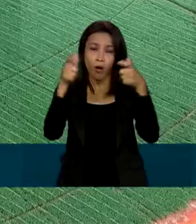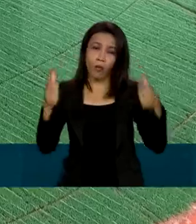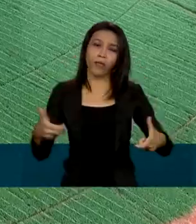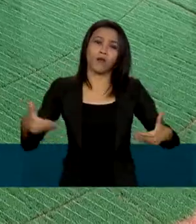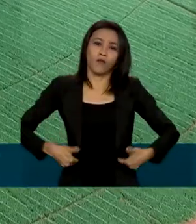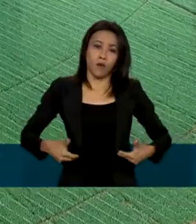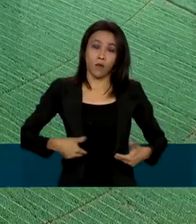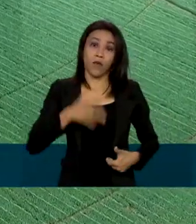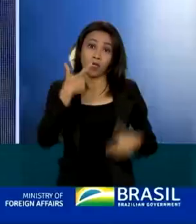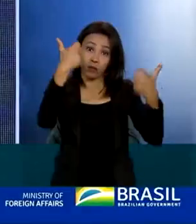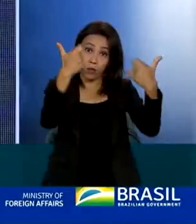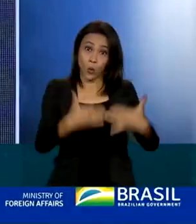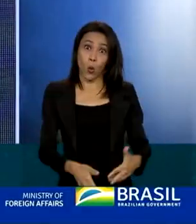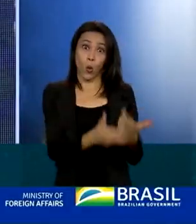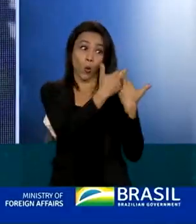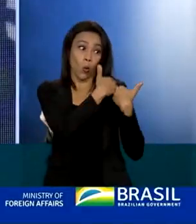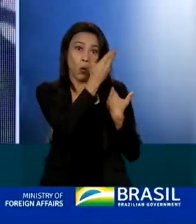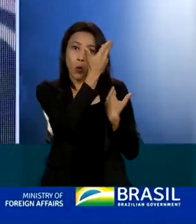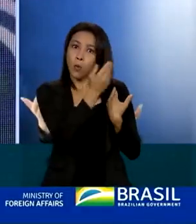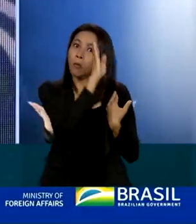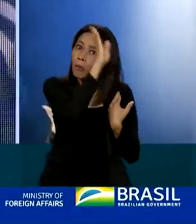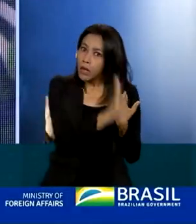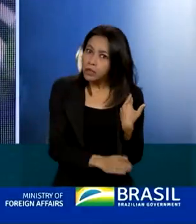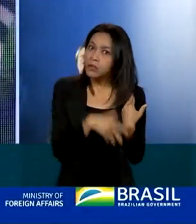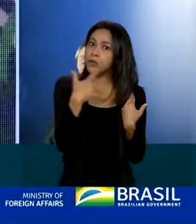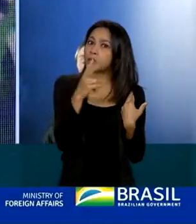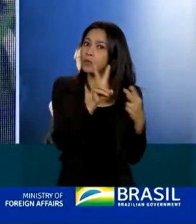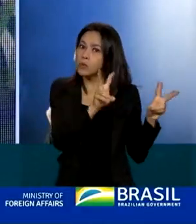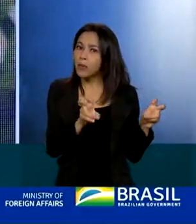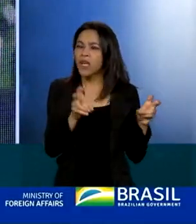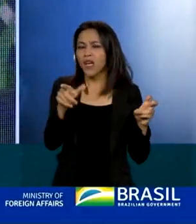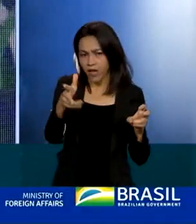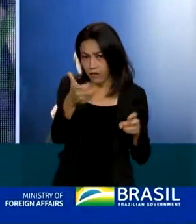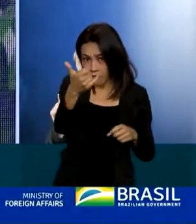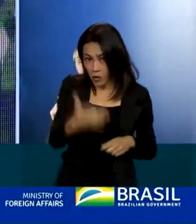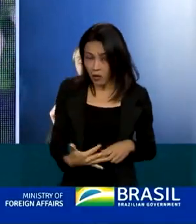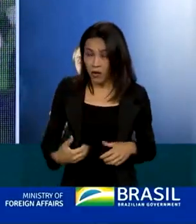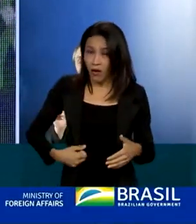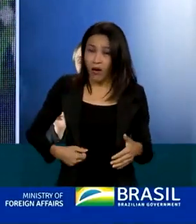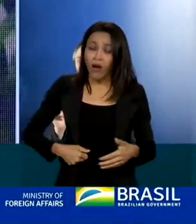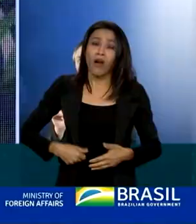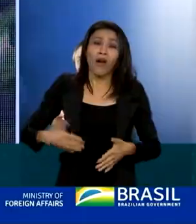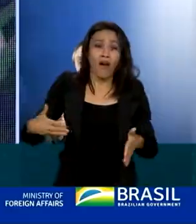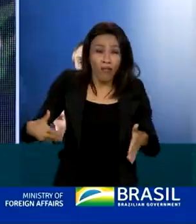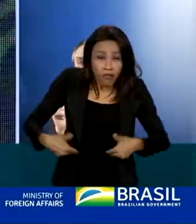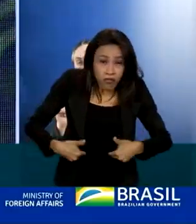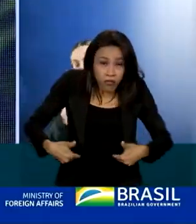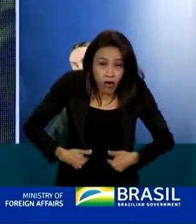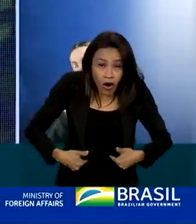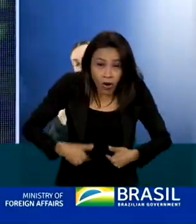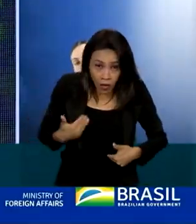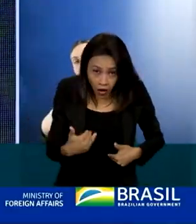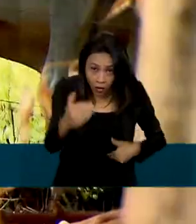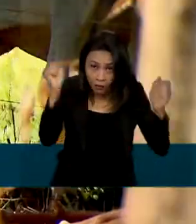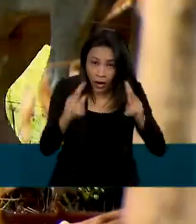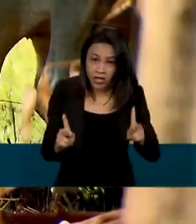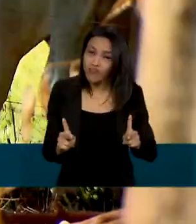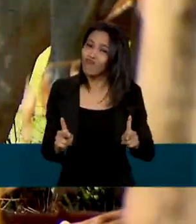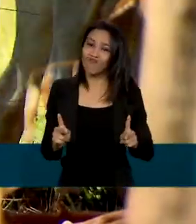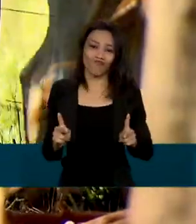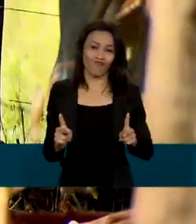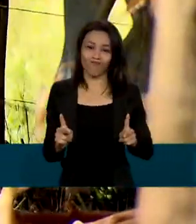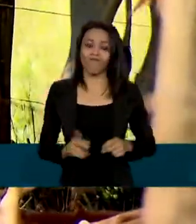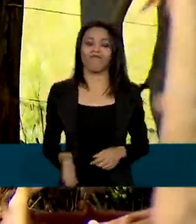sustentável de alimentos. Para Lau, quando o estômago não está cheio, nunca haverá paz. O